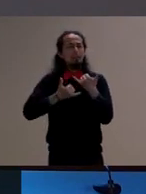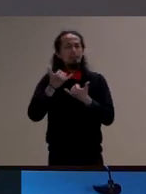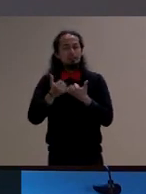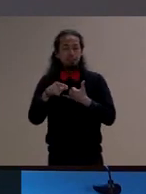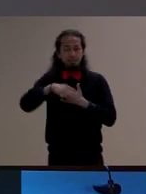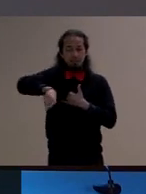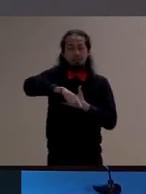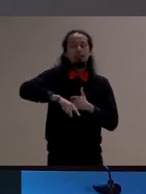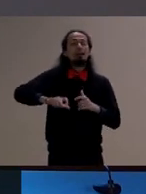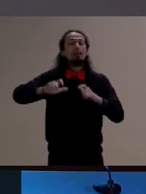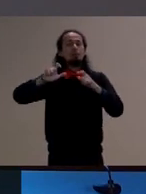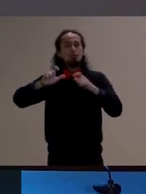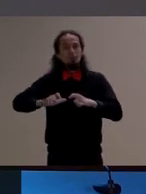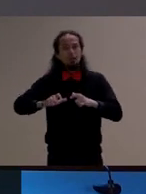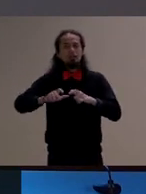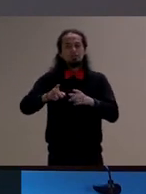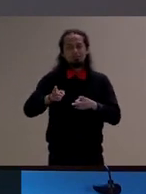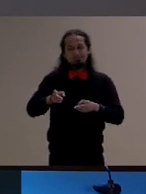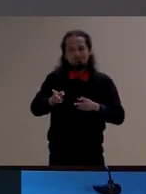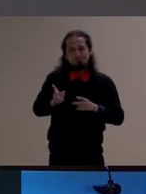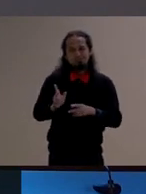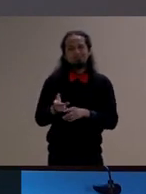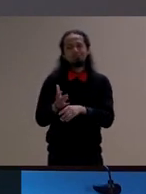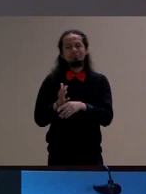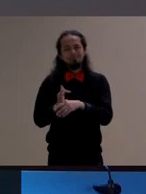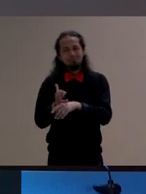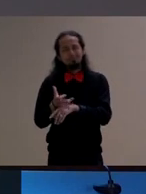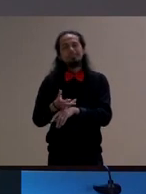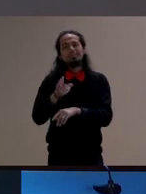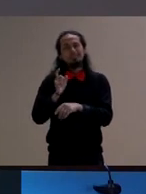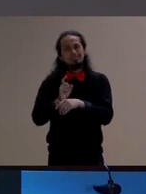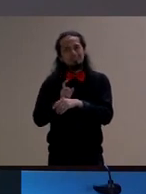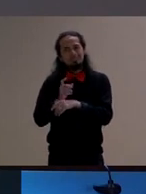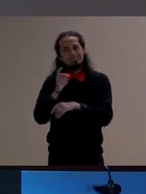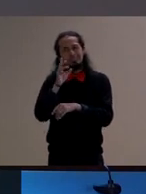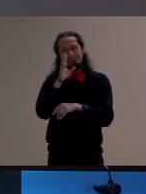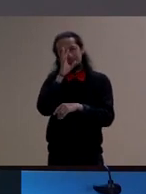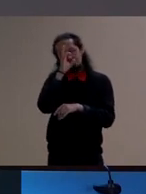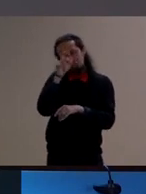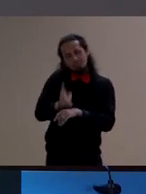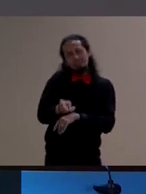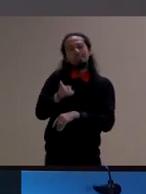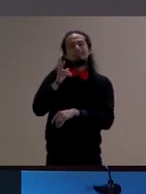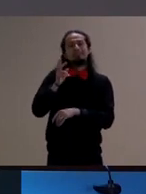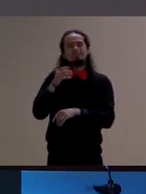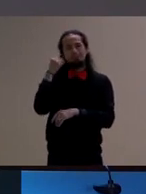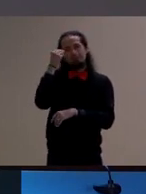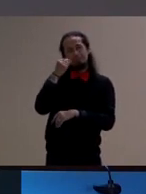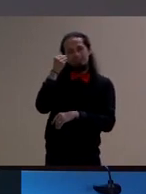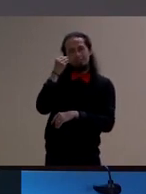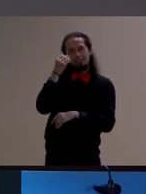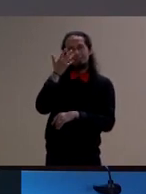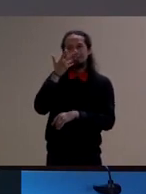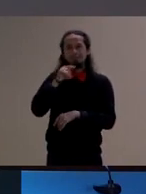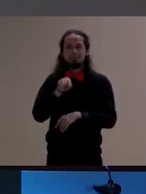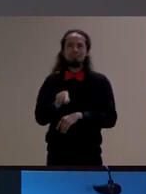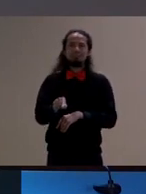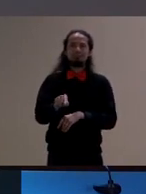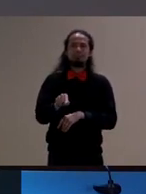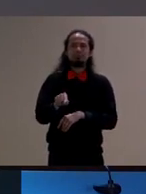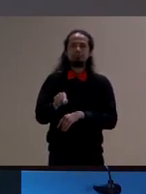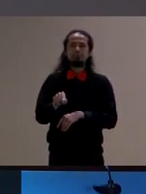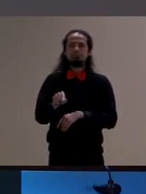sobrevivência da experiência da narrativa essa possibilidade que a criança tem de se